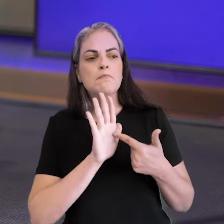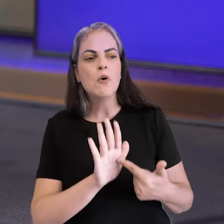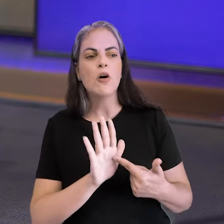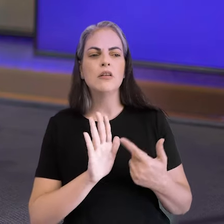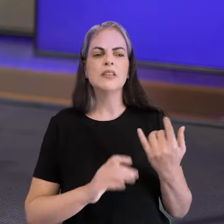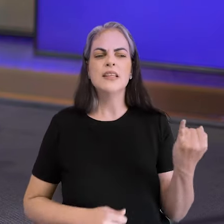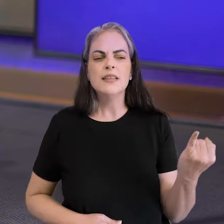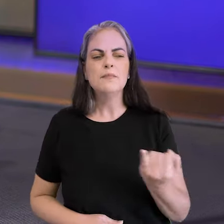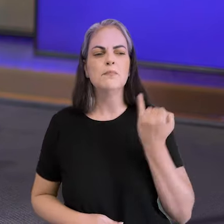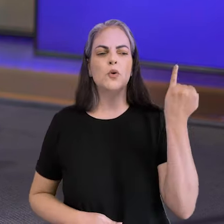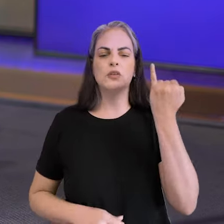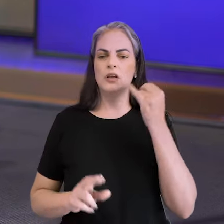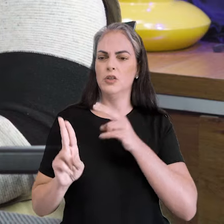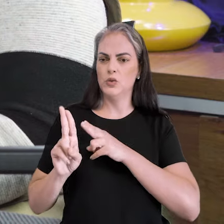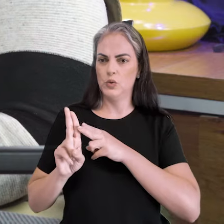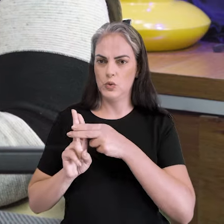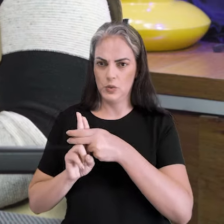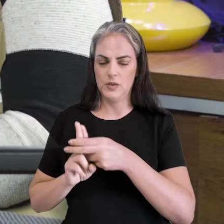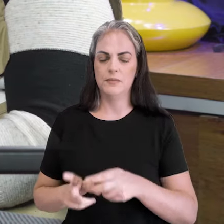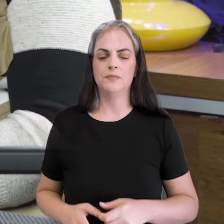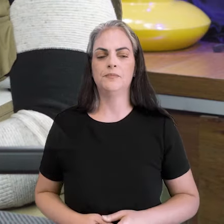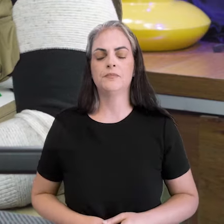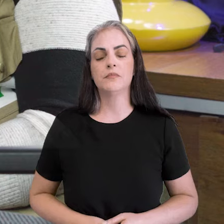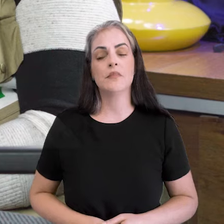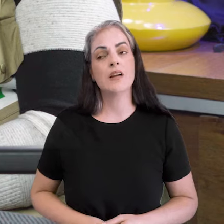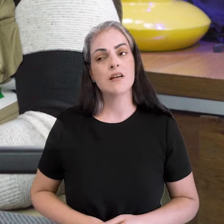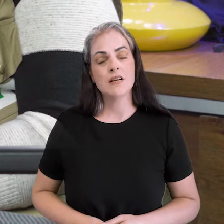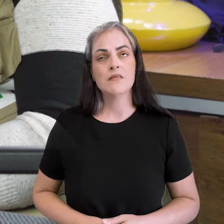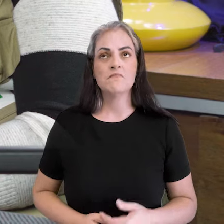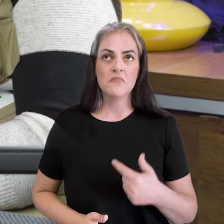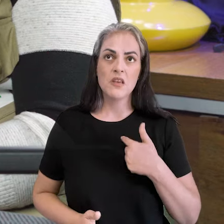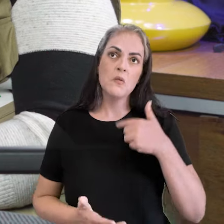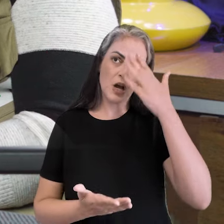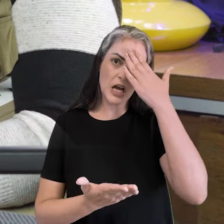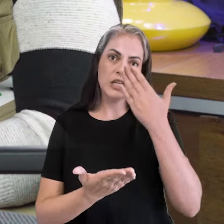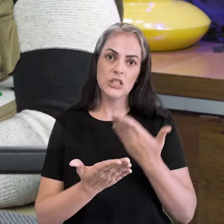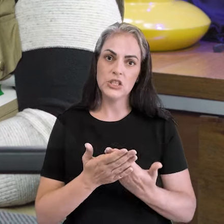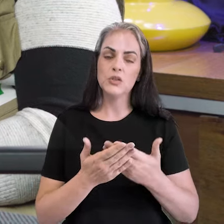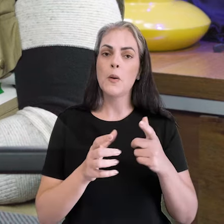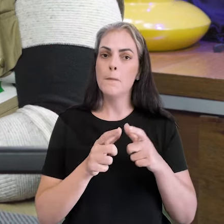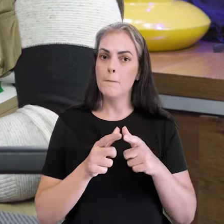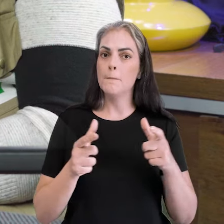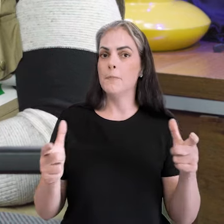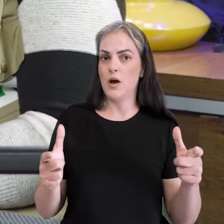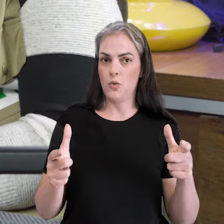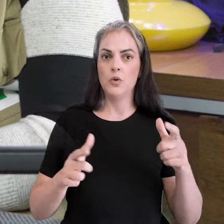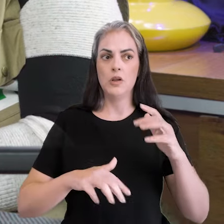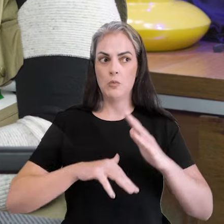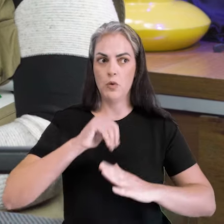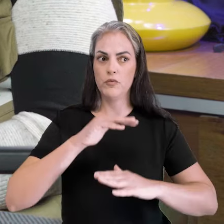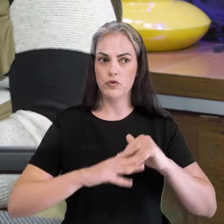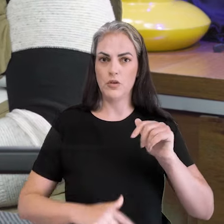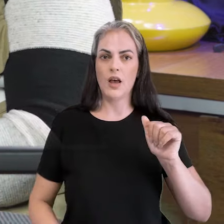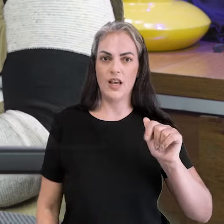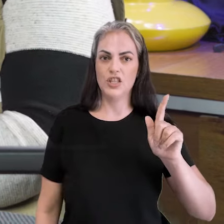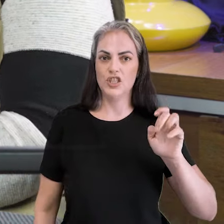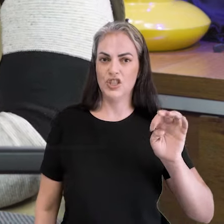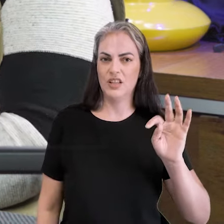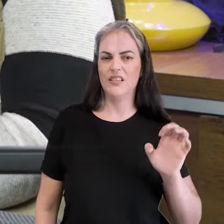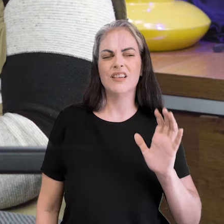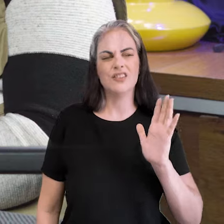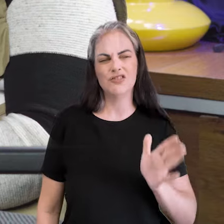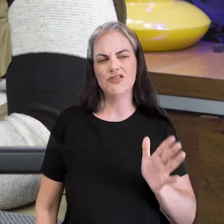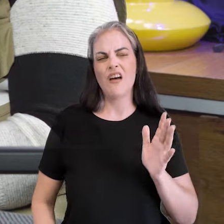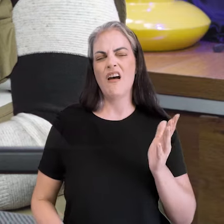relevância do SUS, né? Eu acredito que a maioria dos agentes, por estarem em campo há algum tempo,